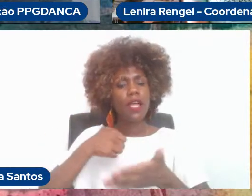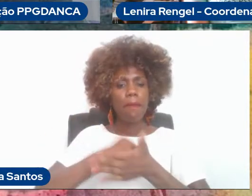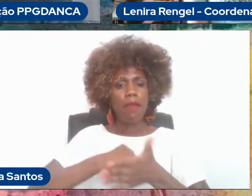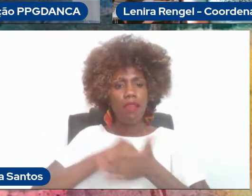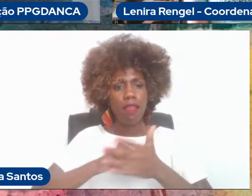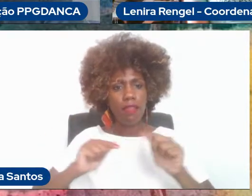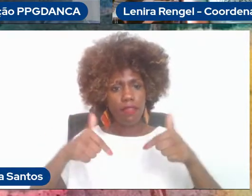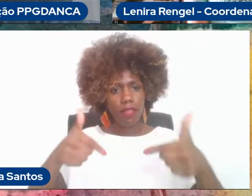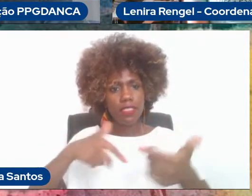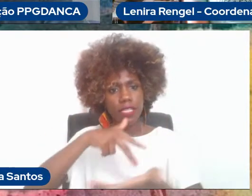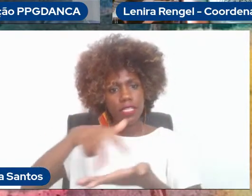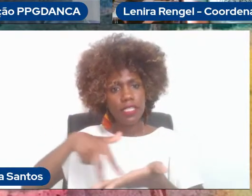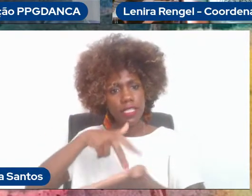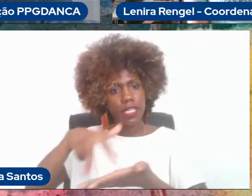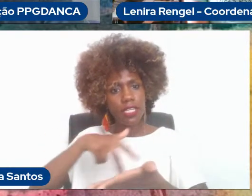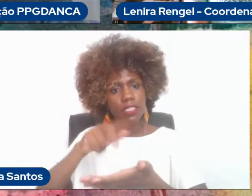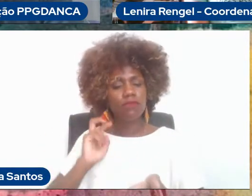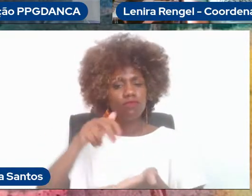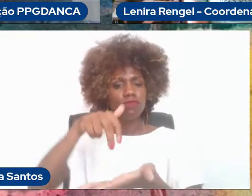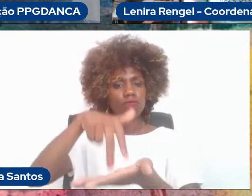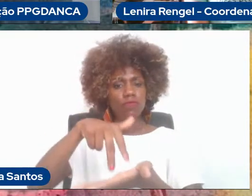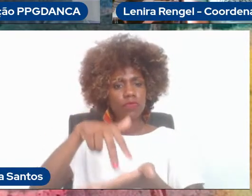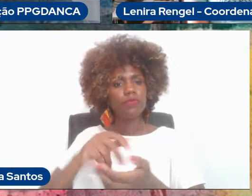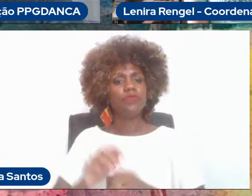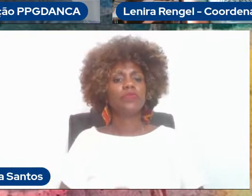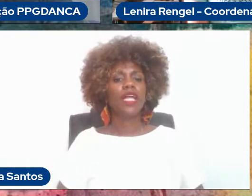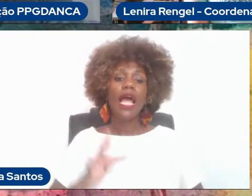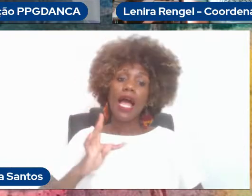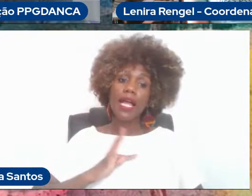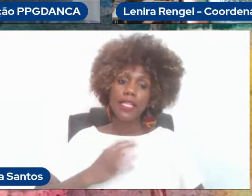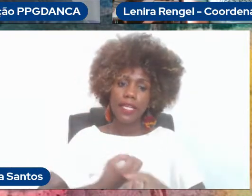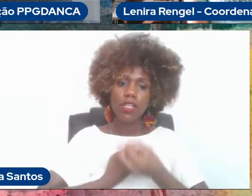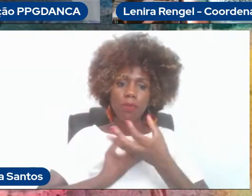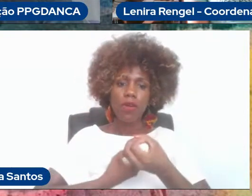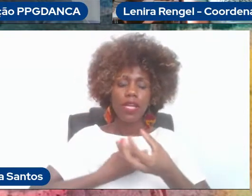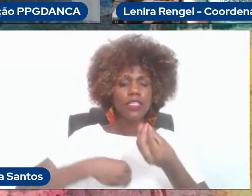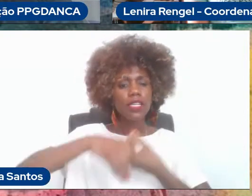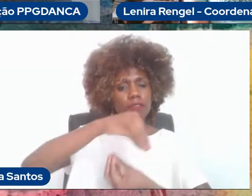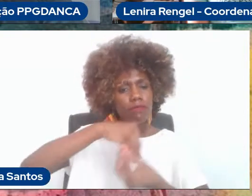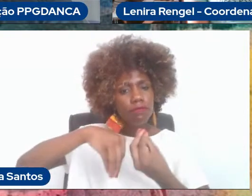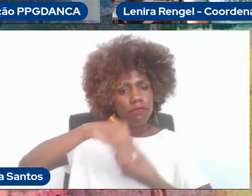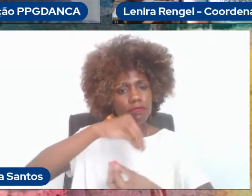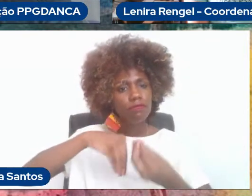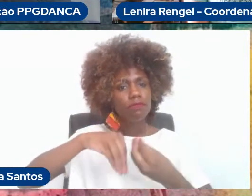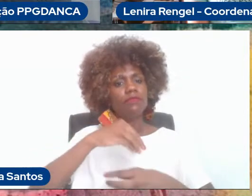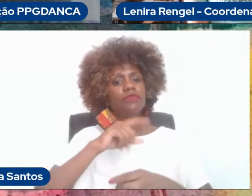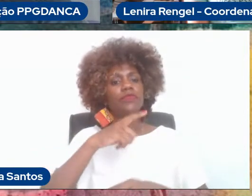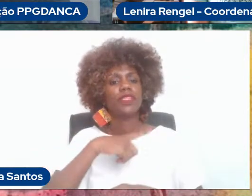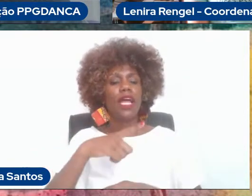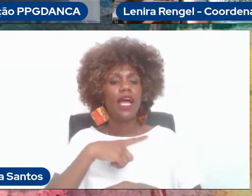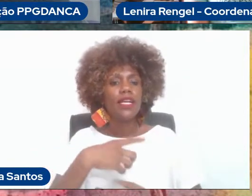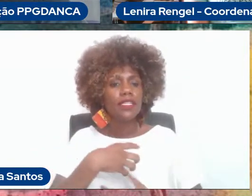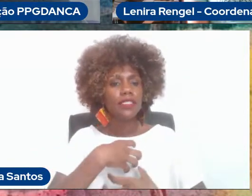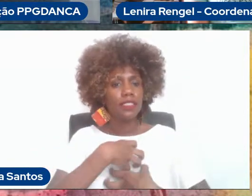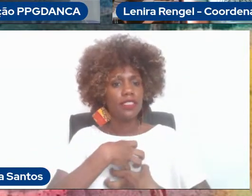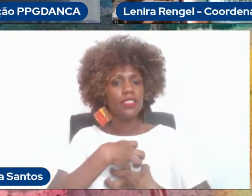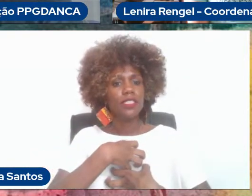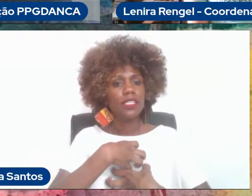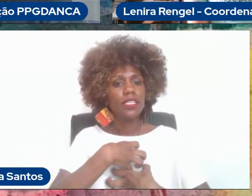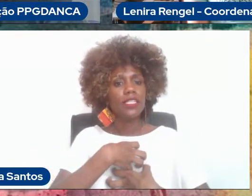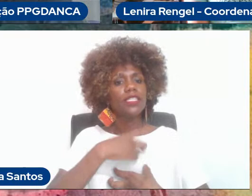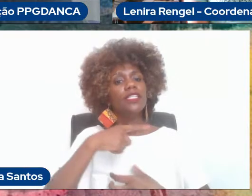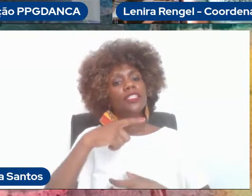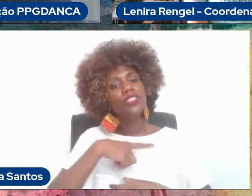e artivismos, as tecnocoéticas e as intermedialidades, as territorialidades regionais, transnacionais,